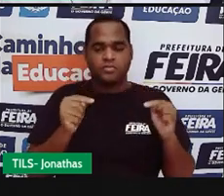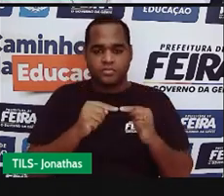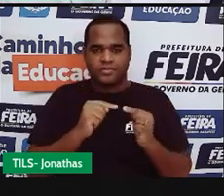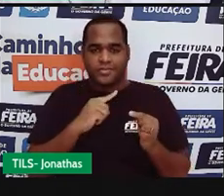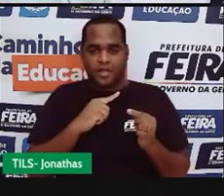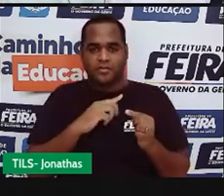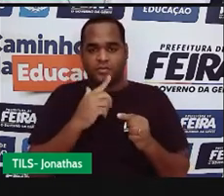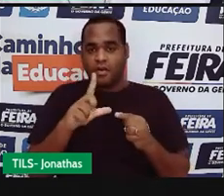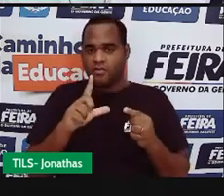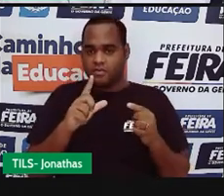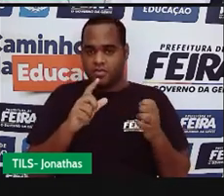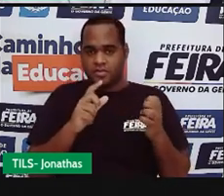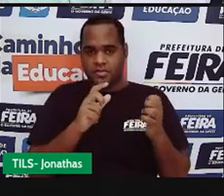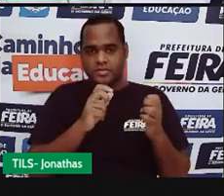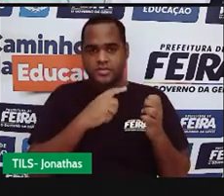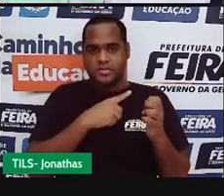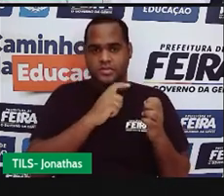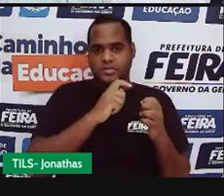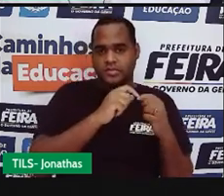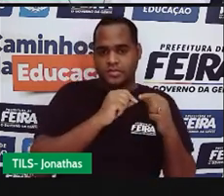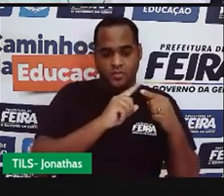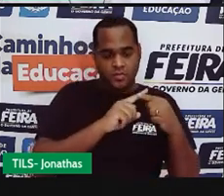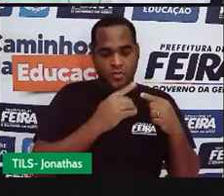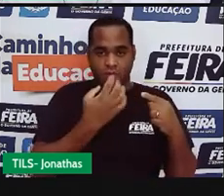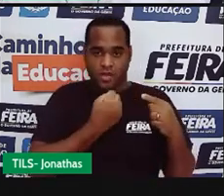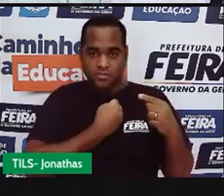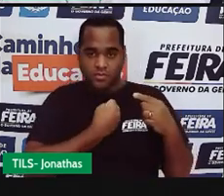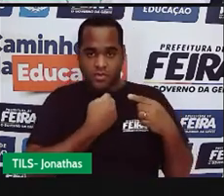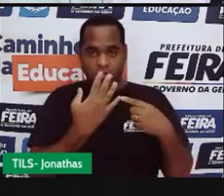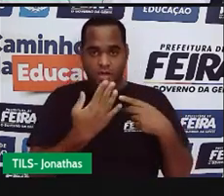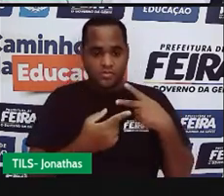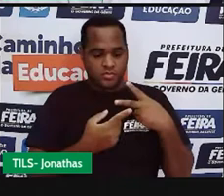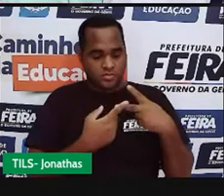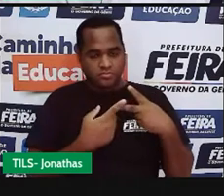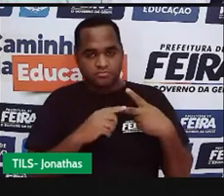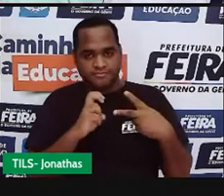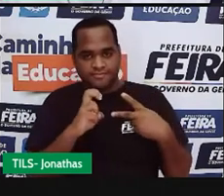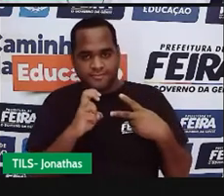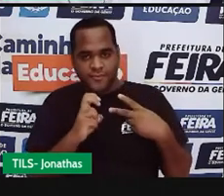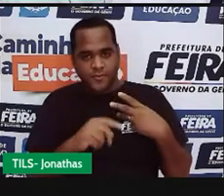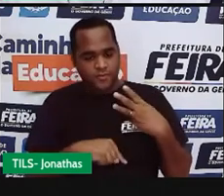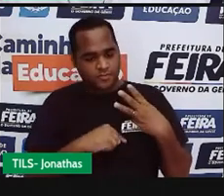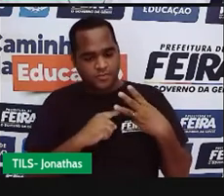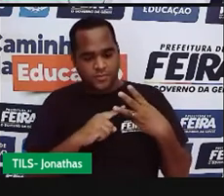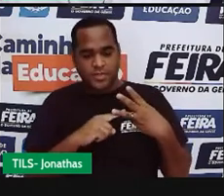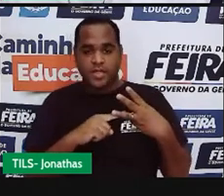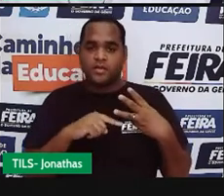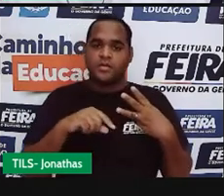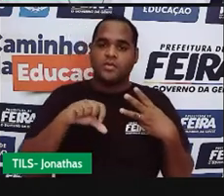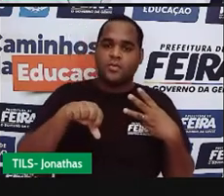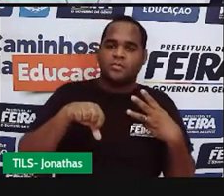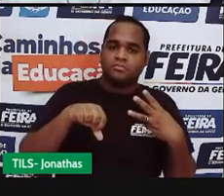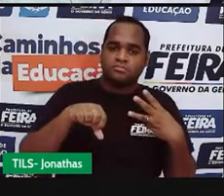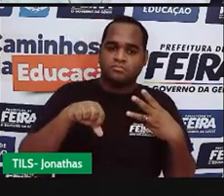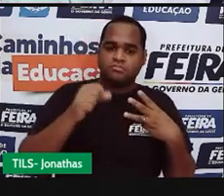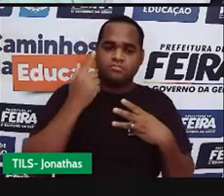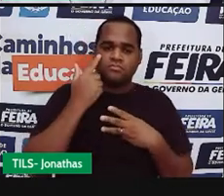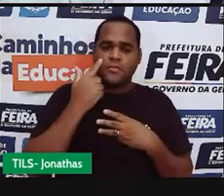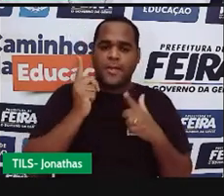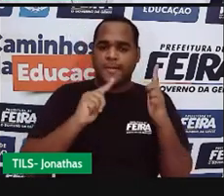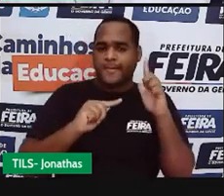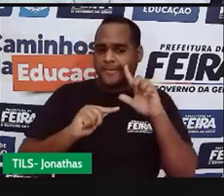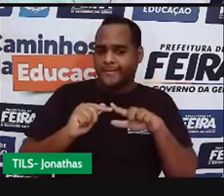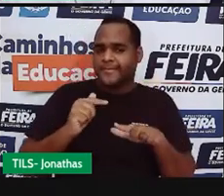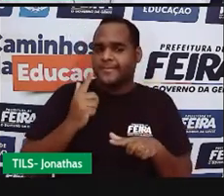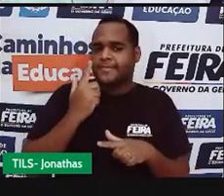tem a medida quatro, o outro medida cinco e o outro medida nove. Vamos ver se dá